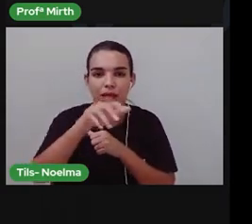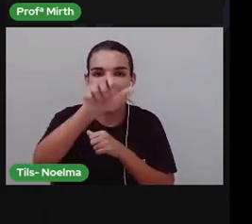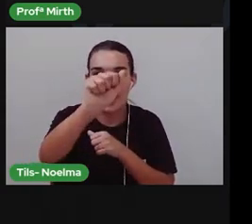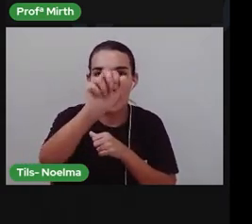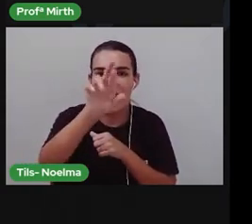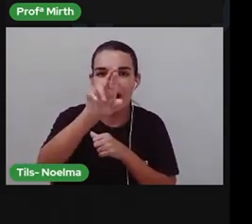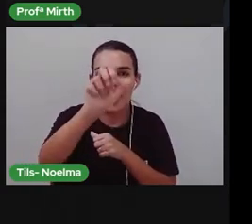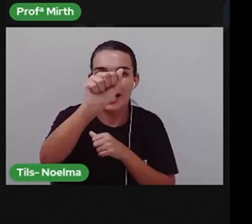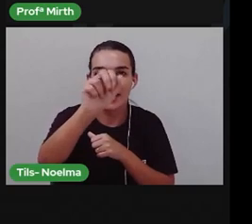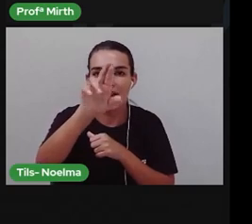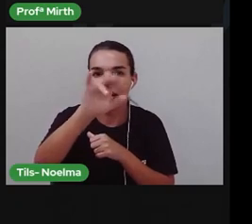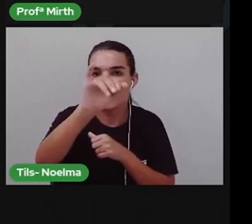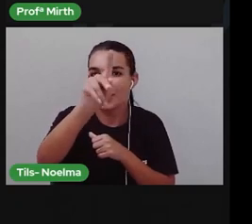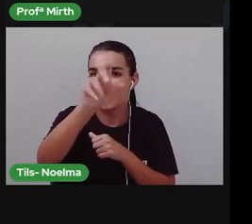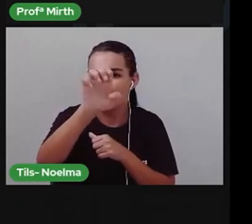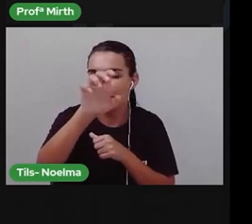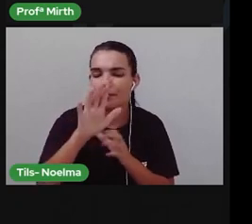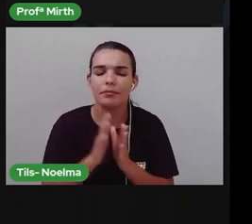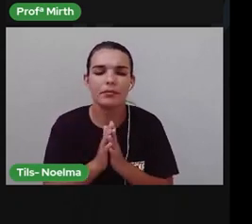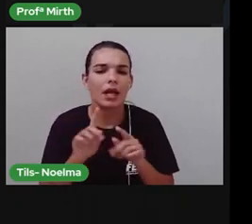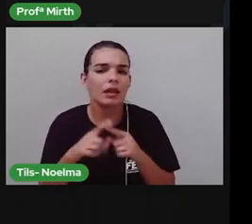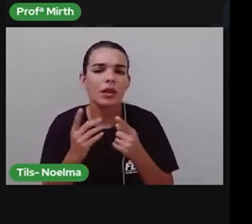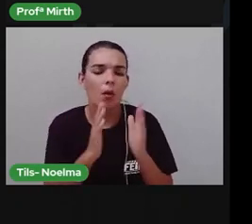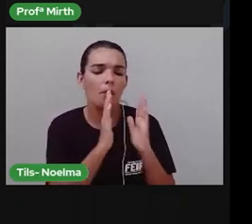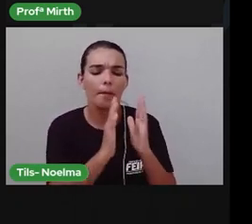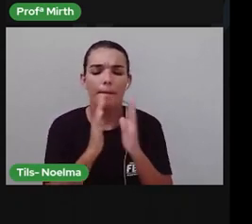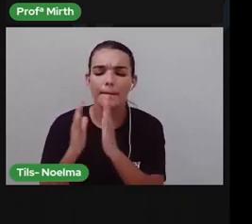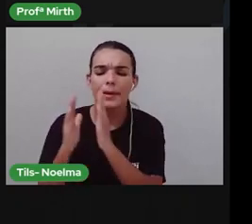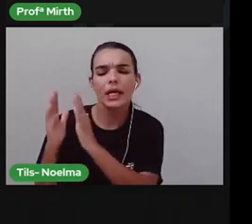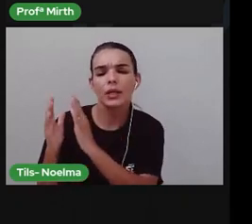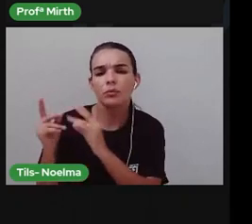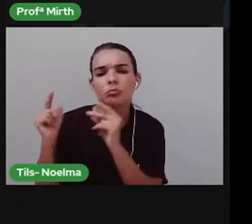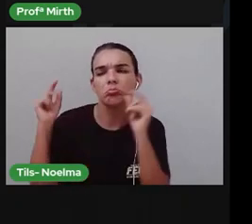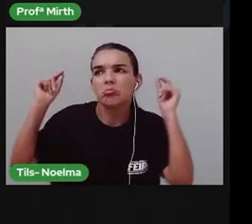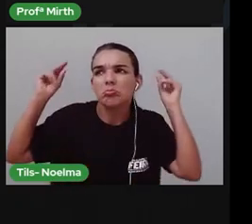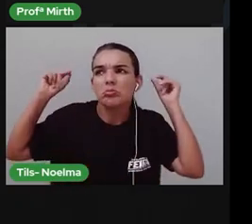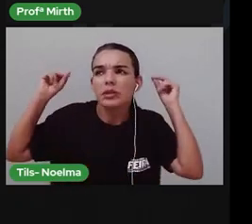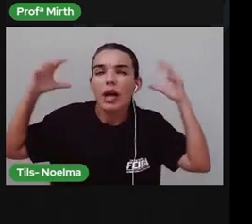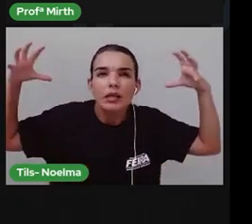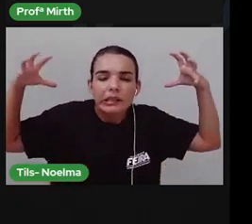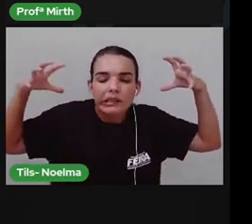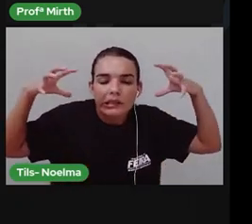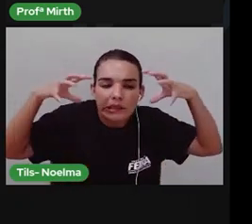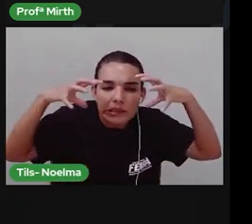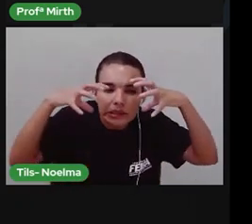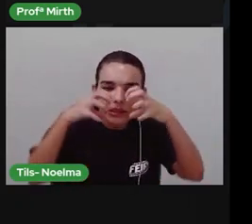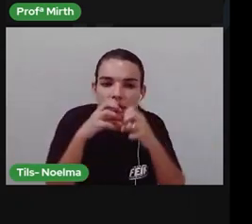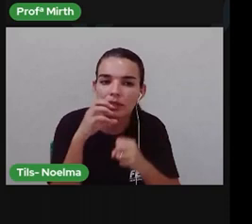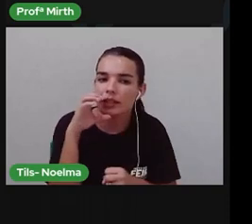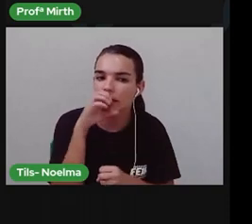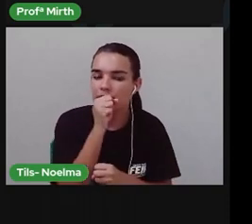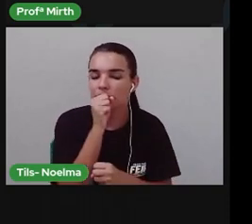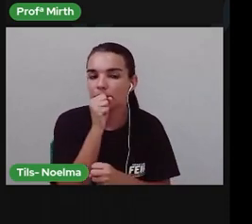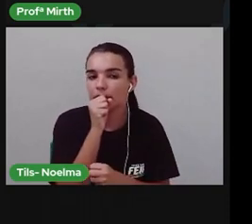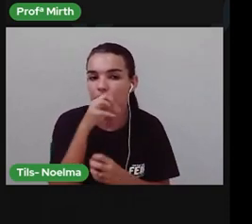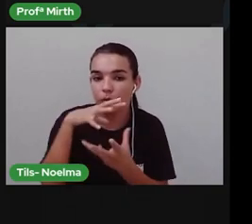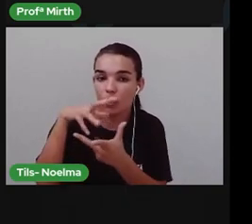Como o período Era um período Também um período Que a pôde chamar De aquecimento global Esse lado Estava secando